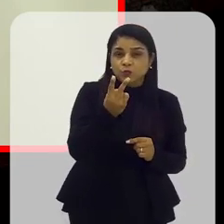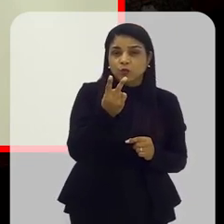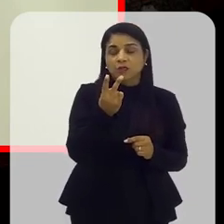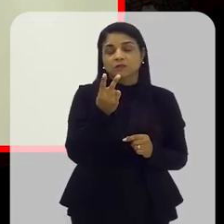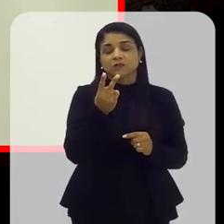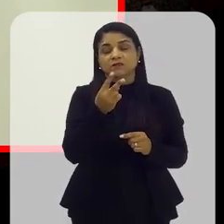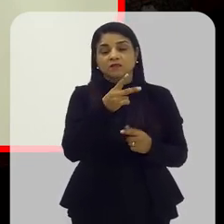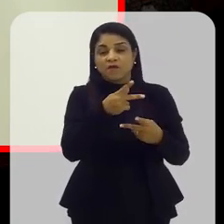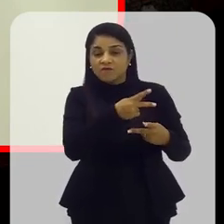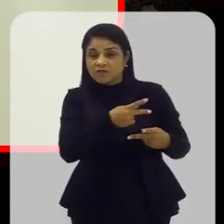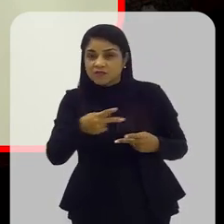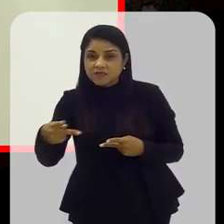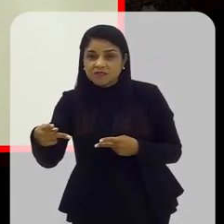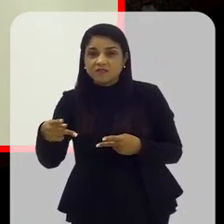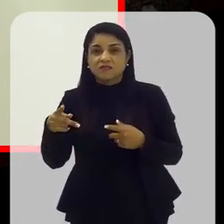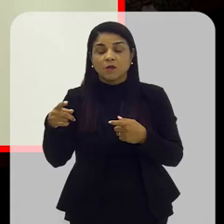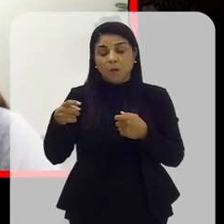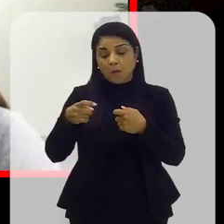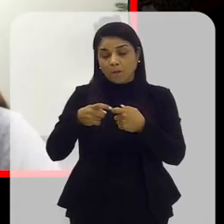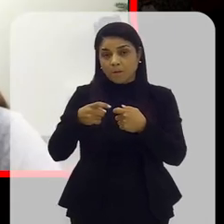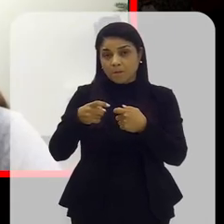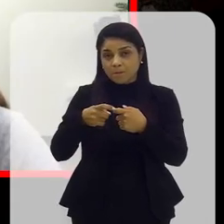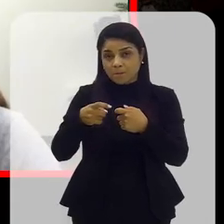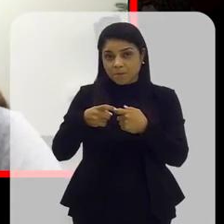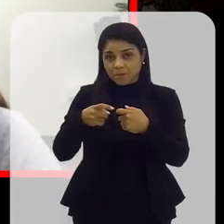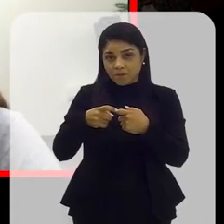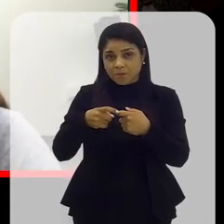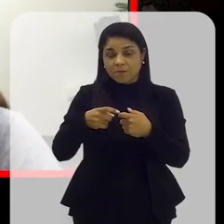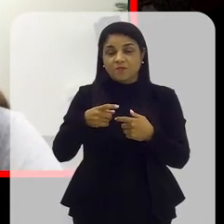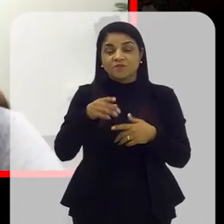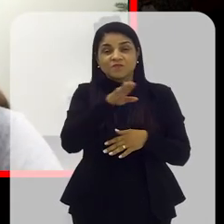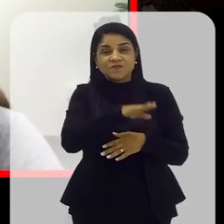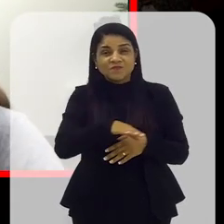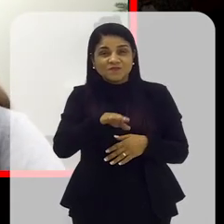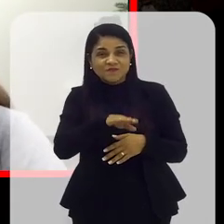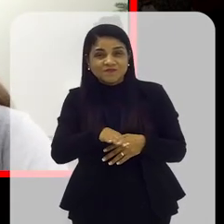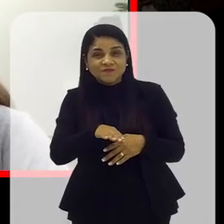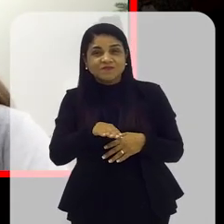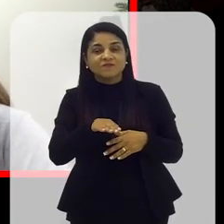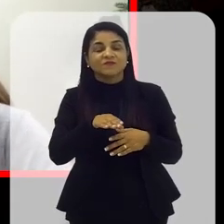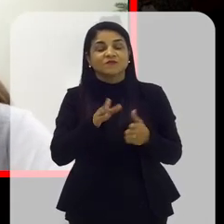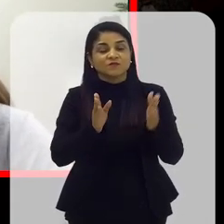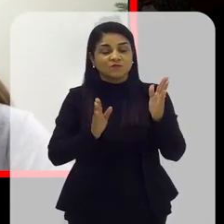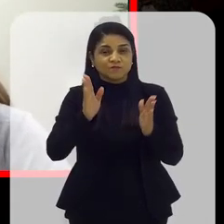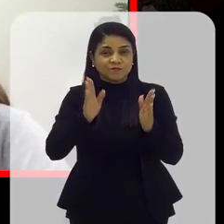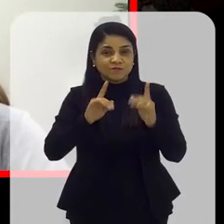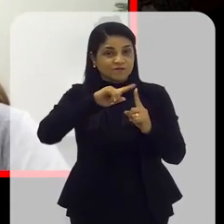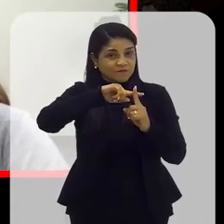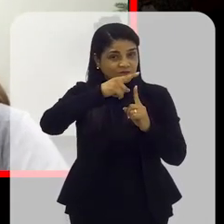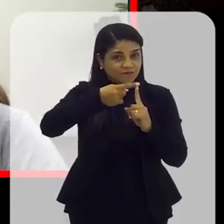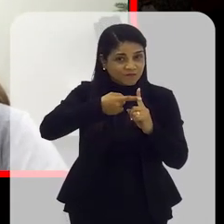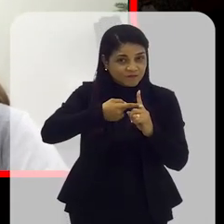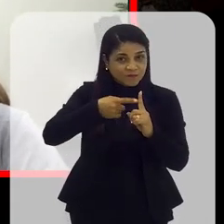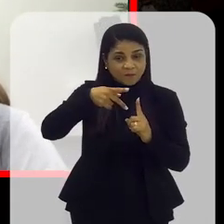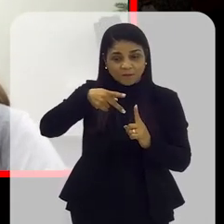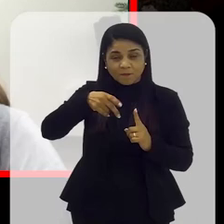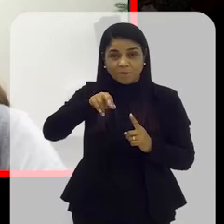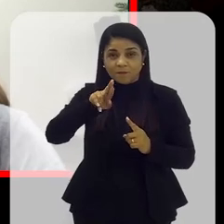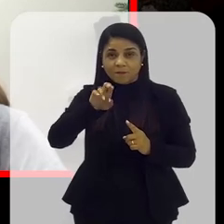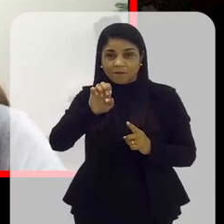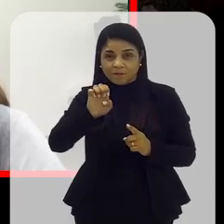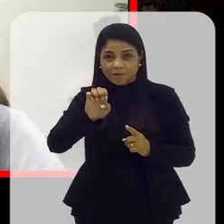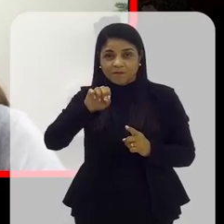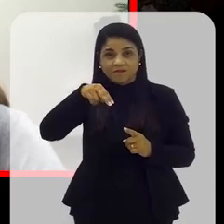visitas ao pediatra durante o pré-natal. E a orientação que esse pediatra vai fazer não é para